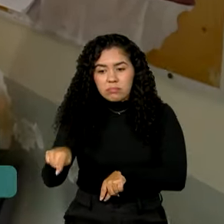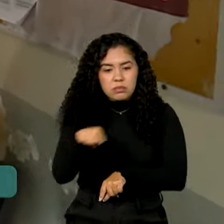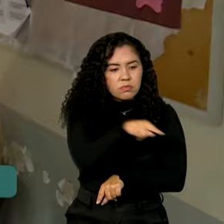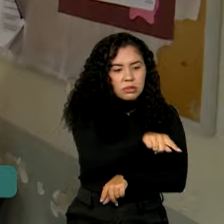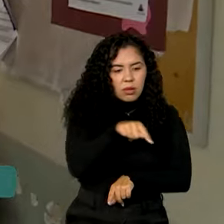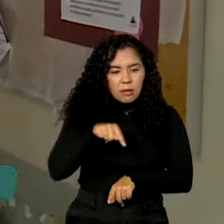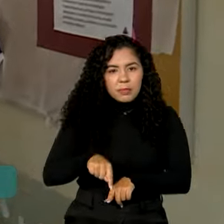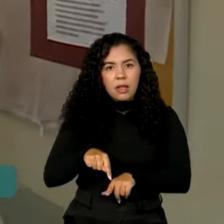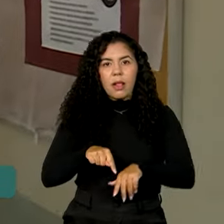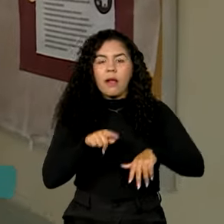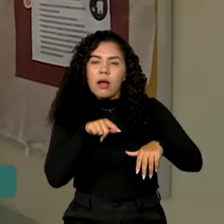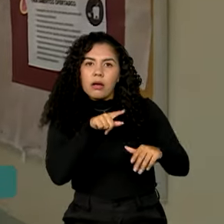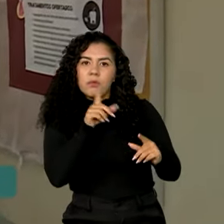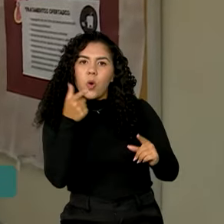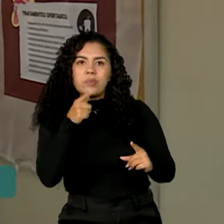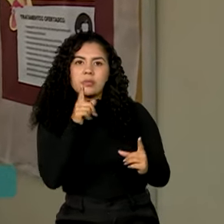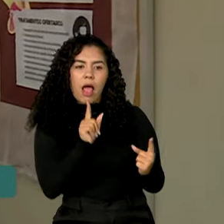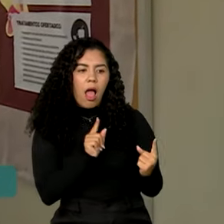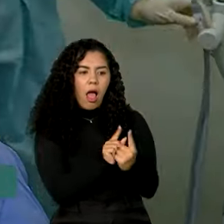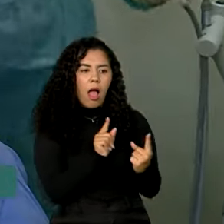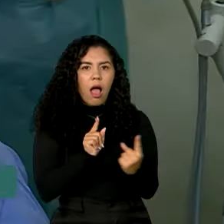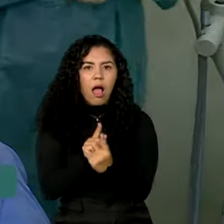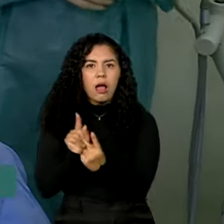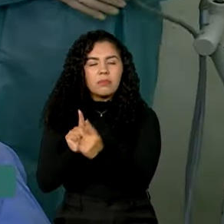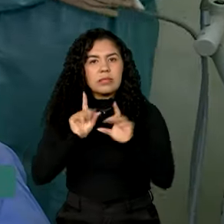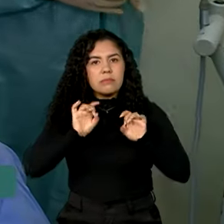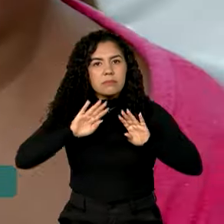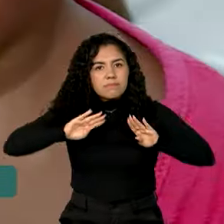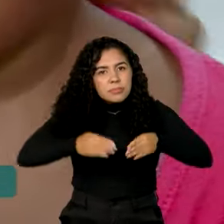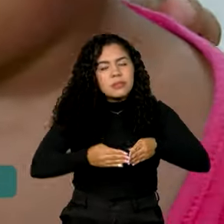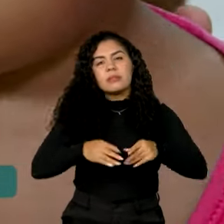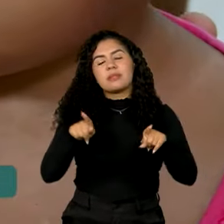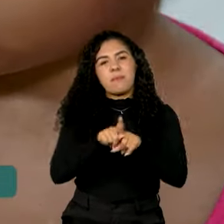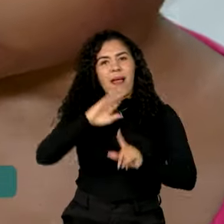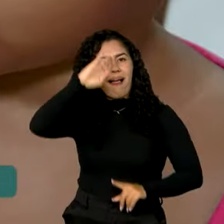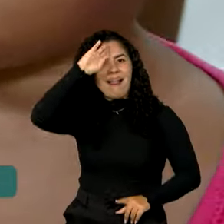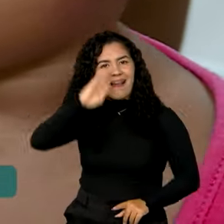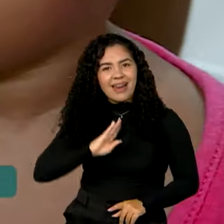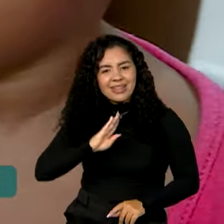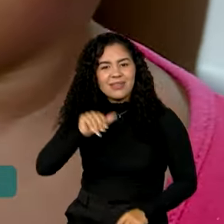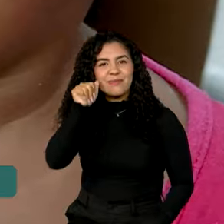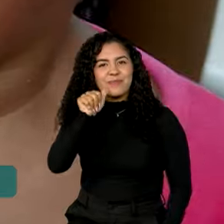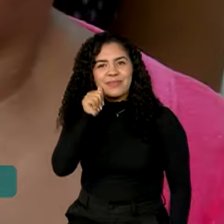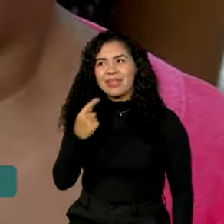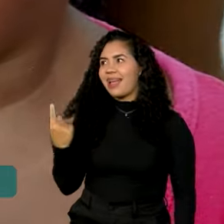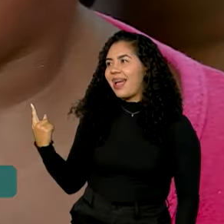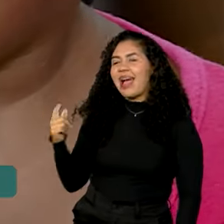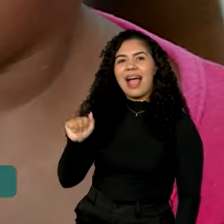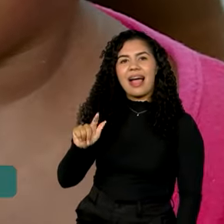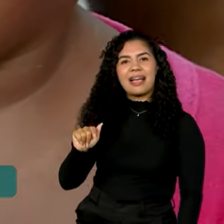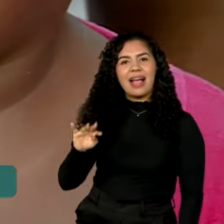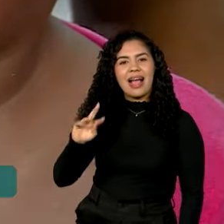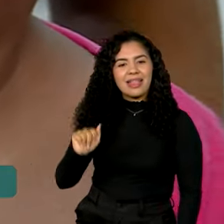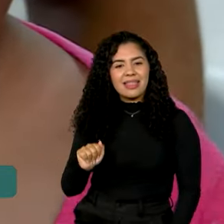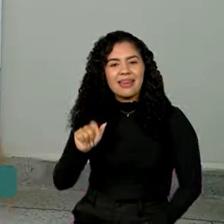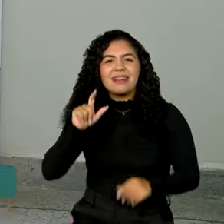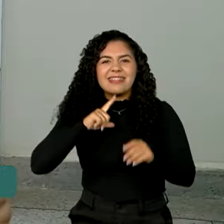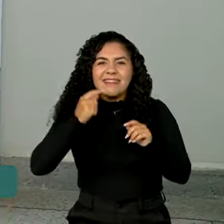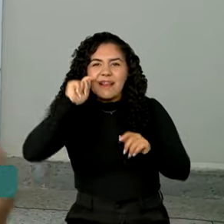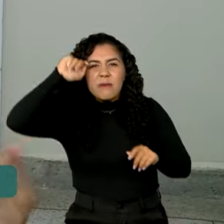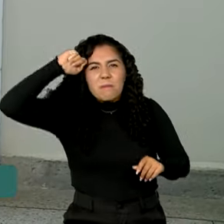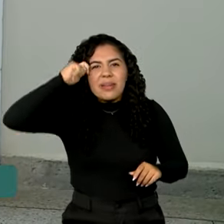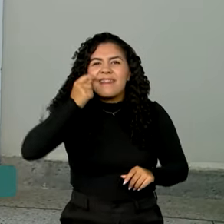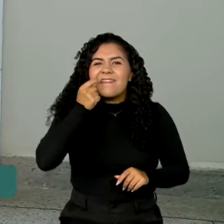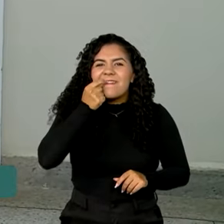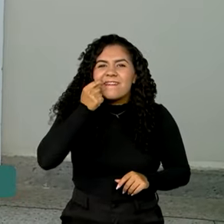pacientes recebem um atendimento especializado e gratuito, como a pequena Agatha, que ficou livre da carie. Eu